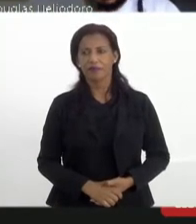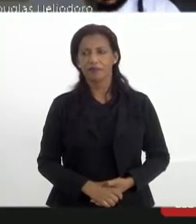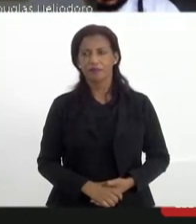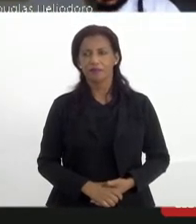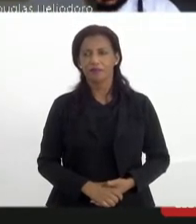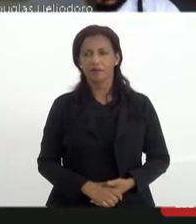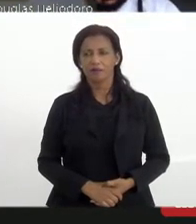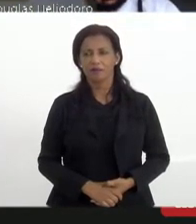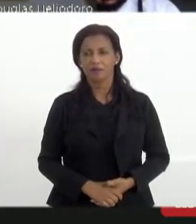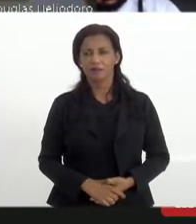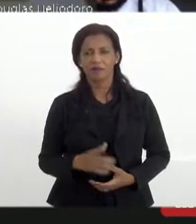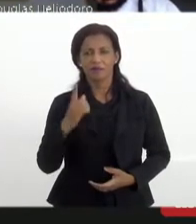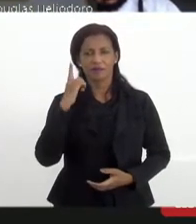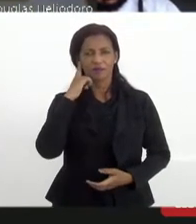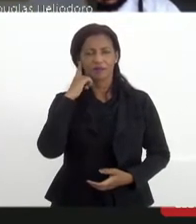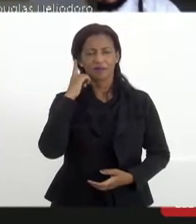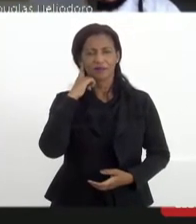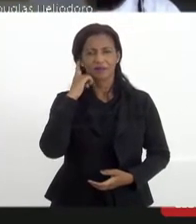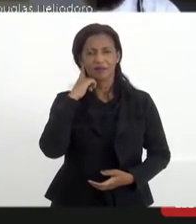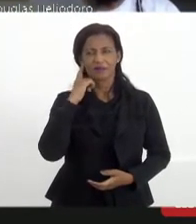Deputada Rejane. Ah, que bom.